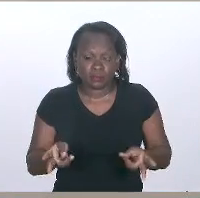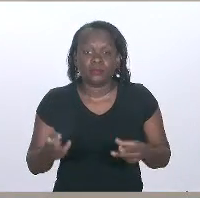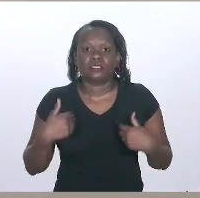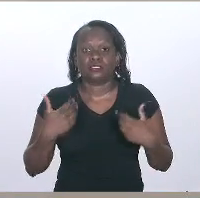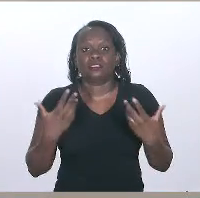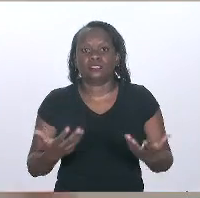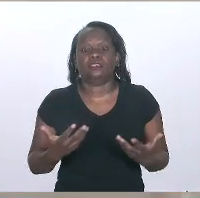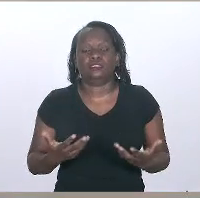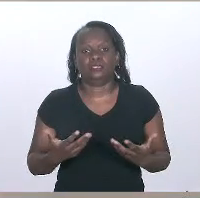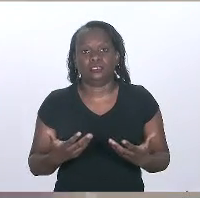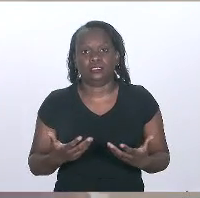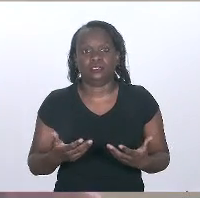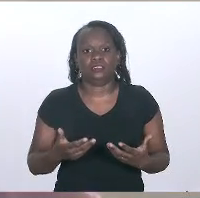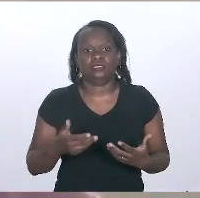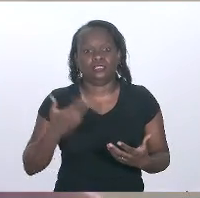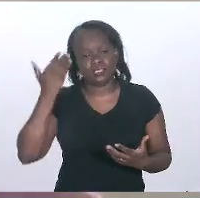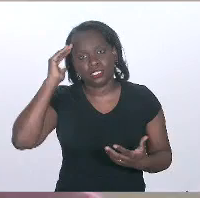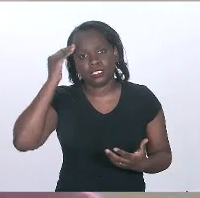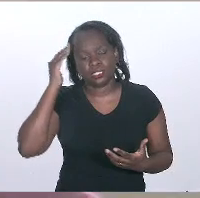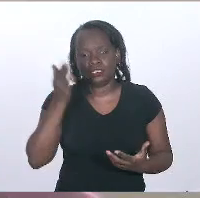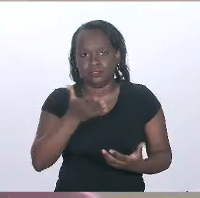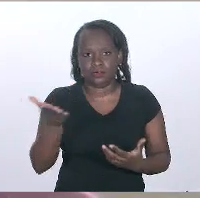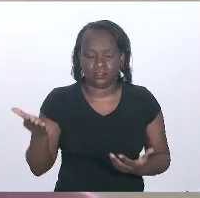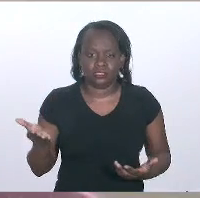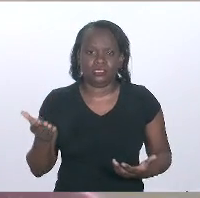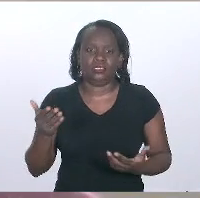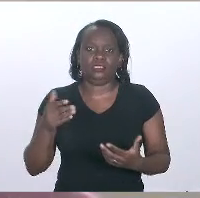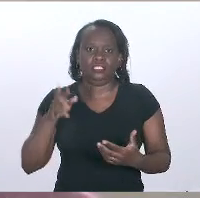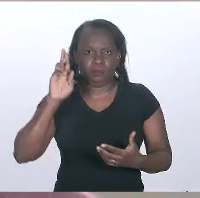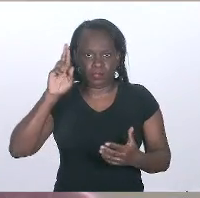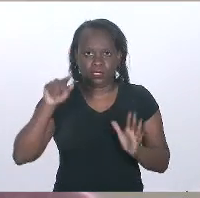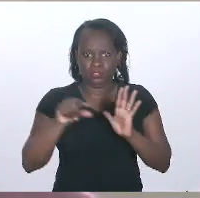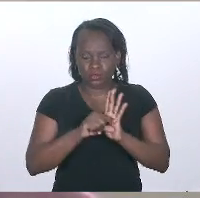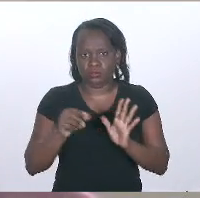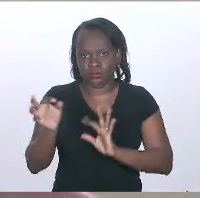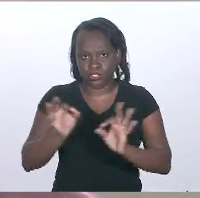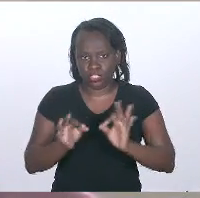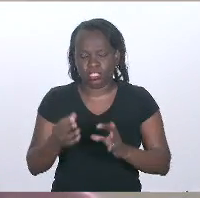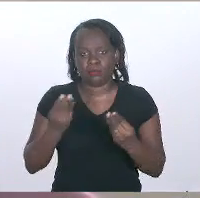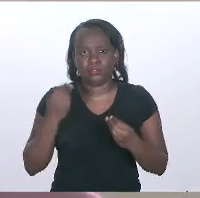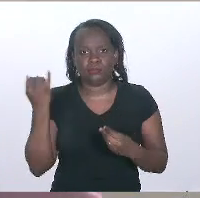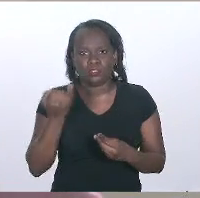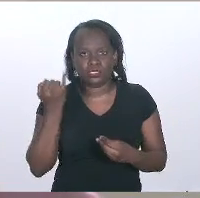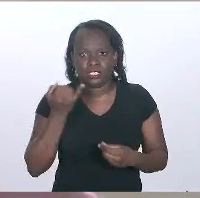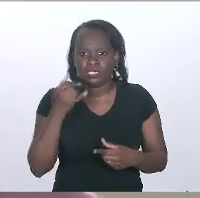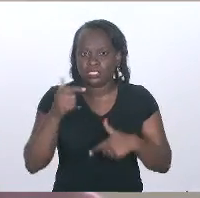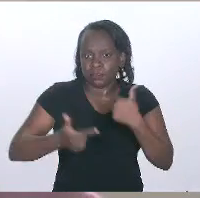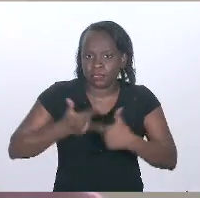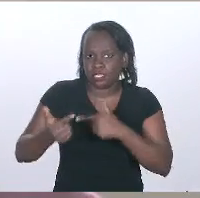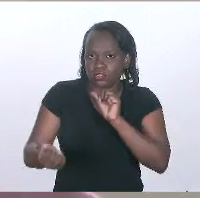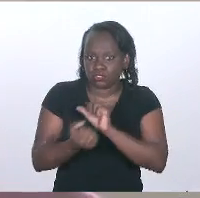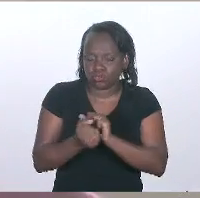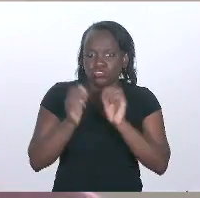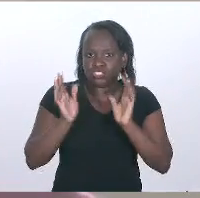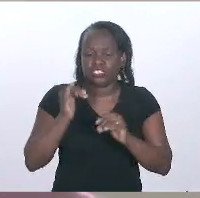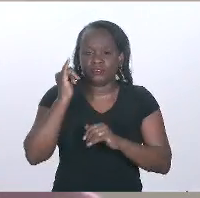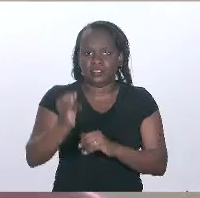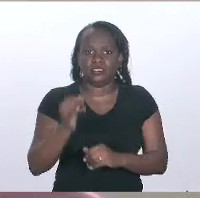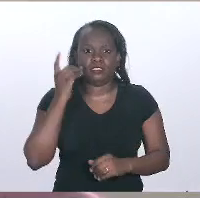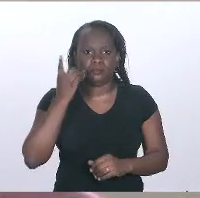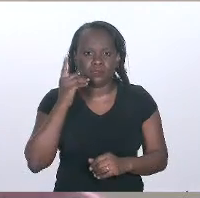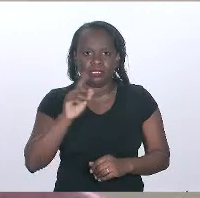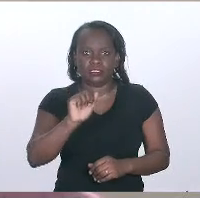eu queria, de compreensão, tanto do autor do projeto, que eu acho que vai ser super importante a gente estar atuando juntos, já falei isso do deputado